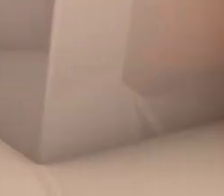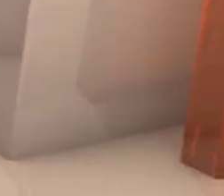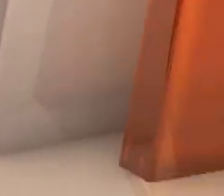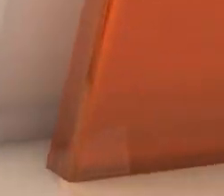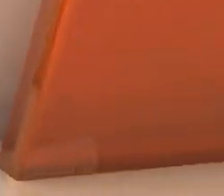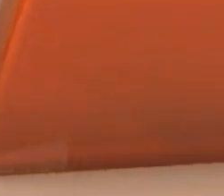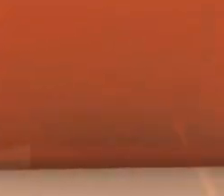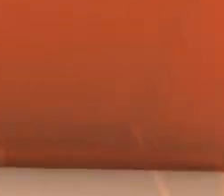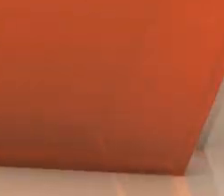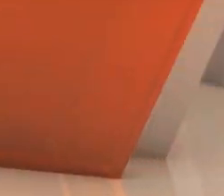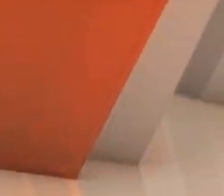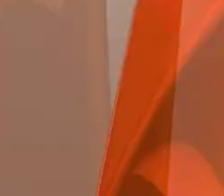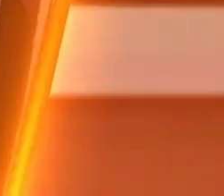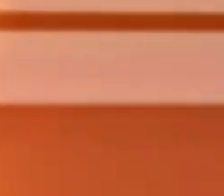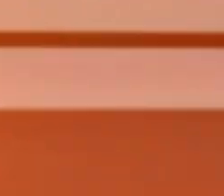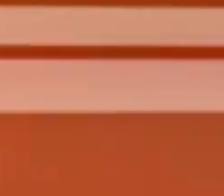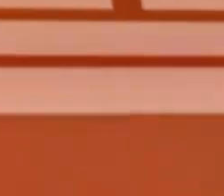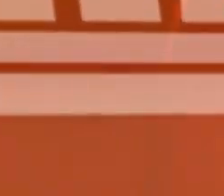A gente se encontra na às